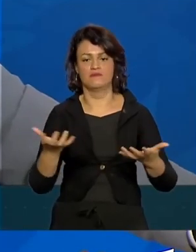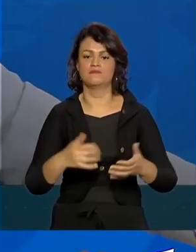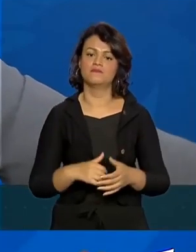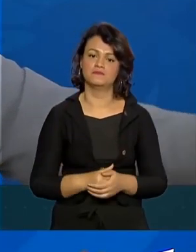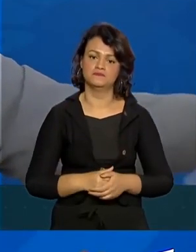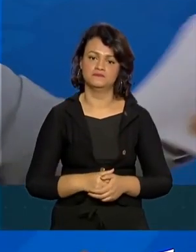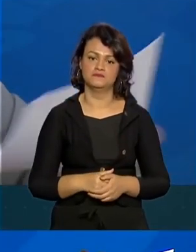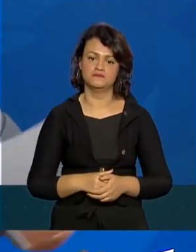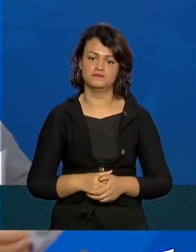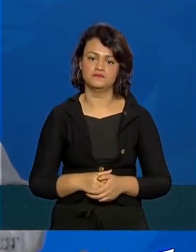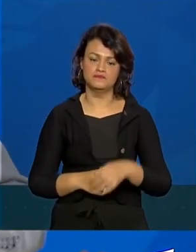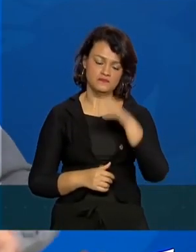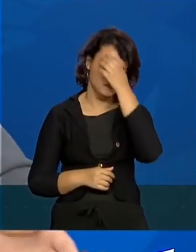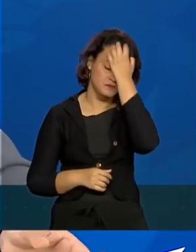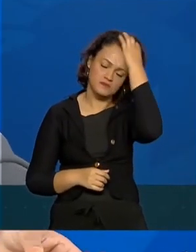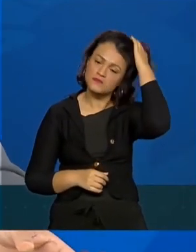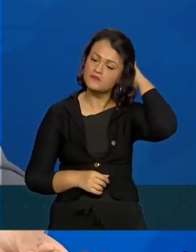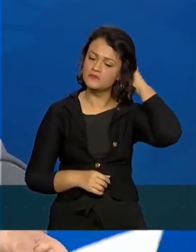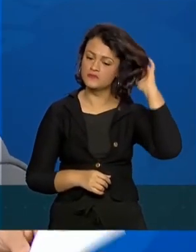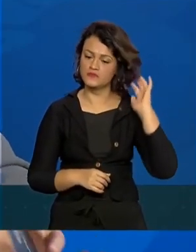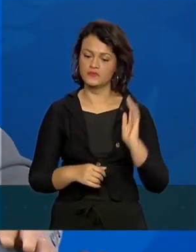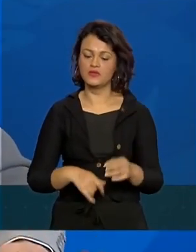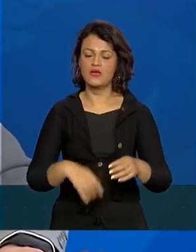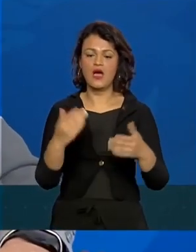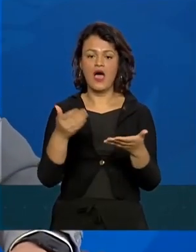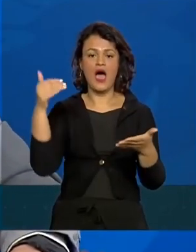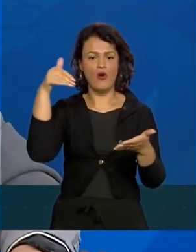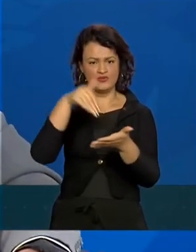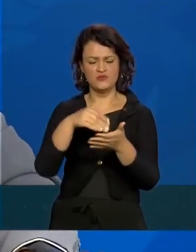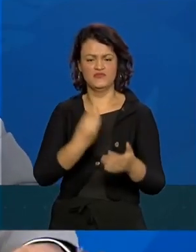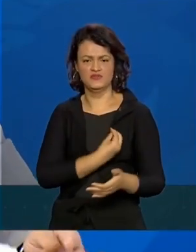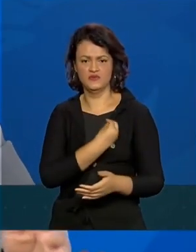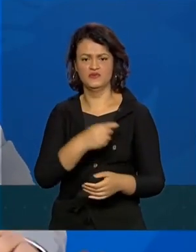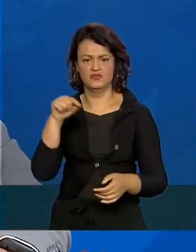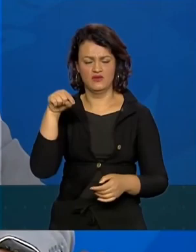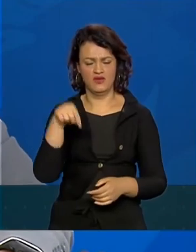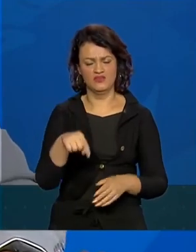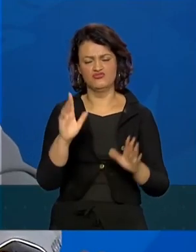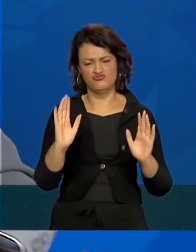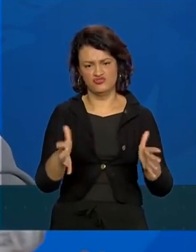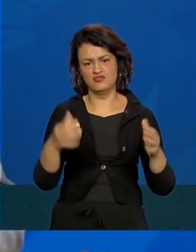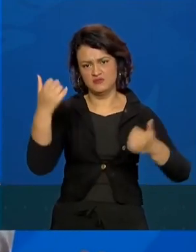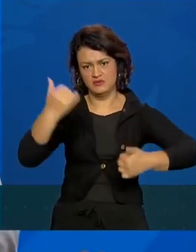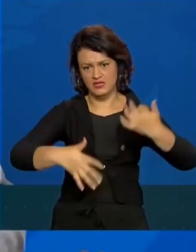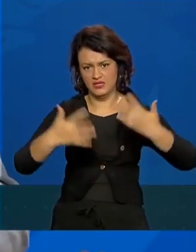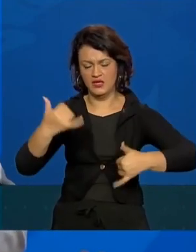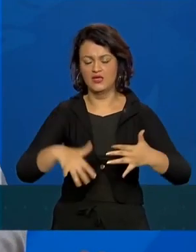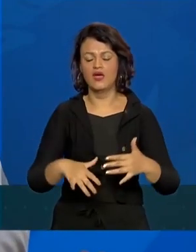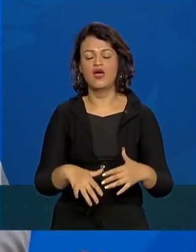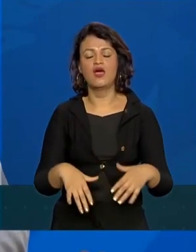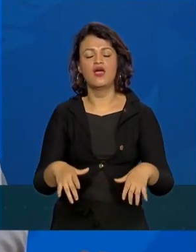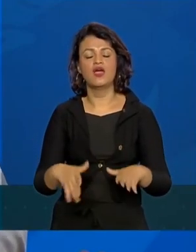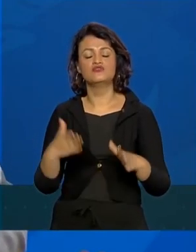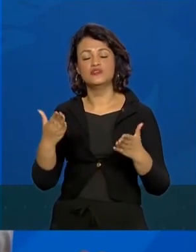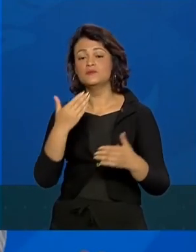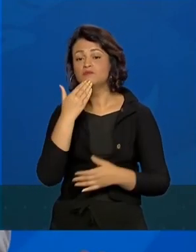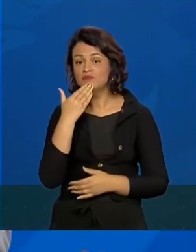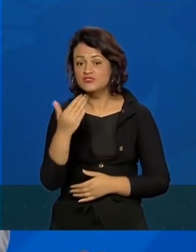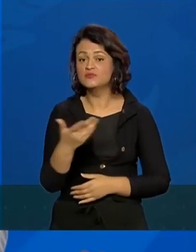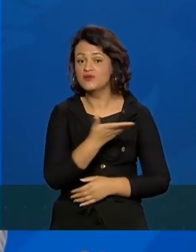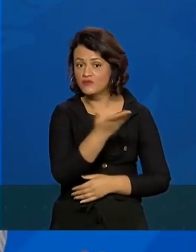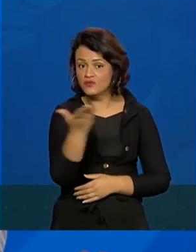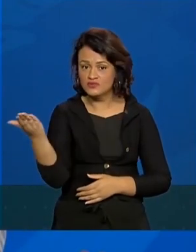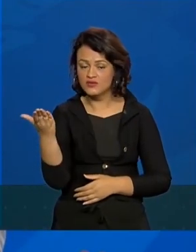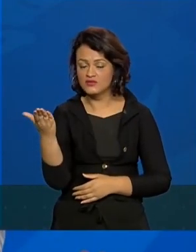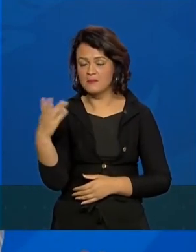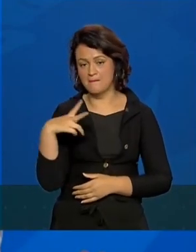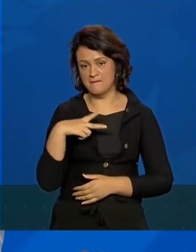Bom, eu estive aqui da última vez, e não vou me furtar novamente, a solicitar à imprensa, e eu queria